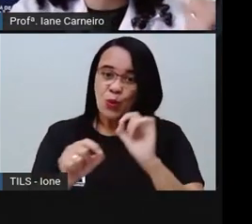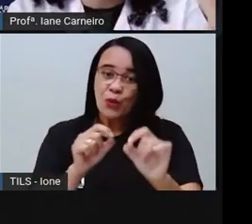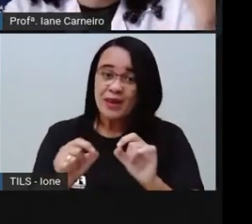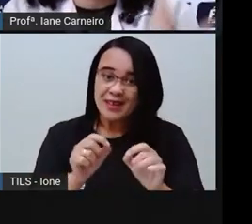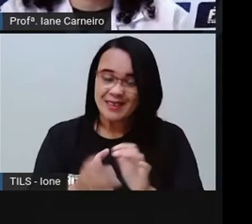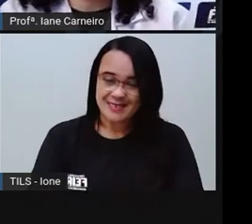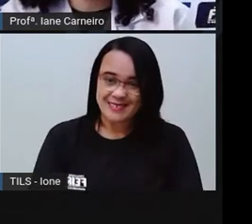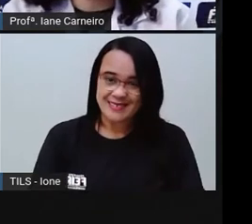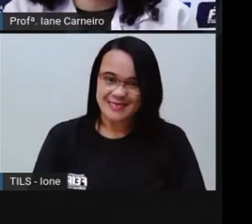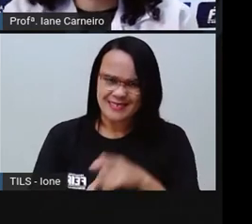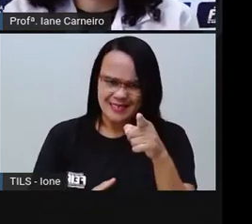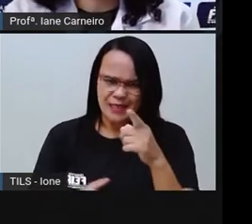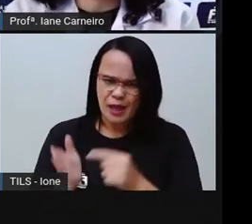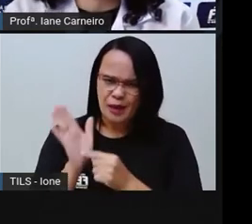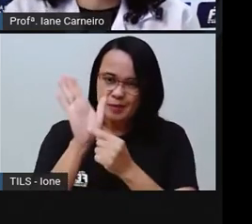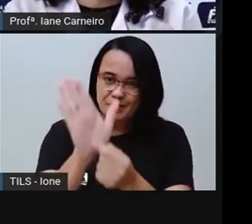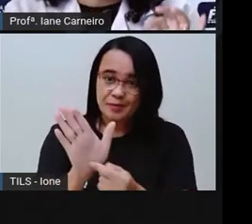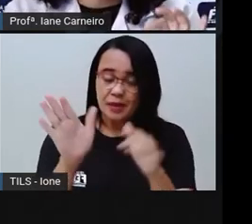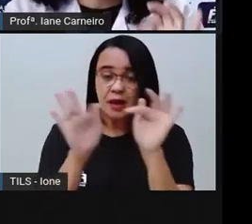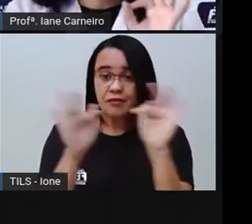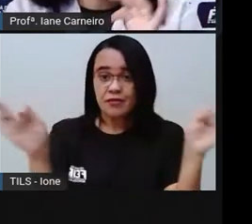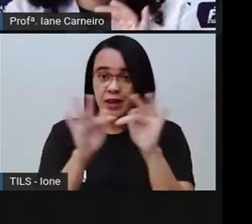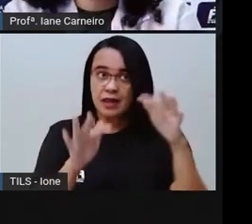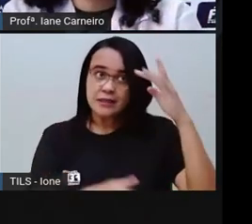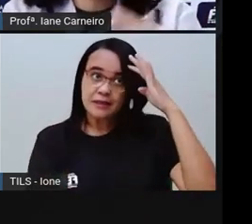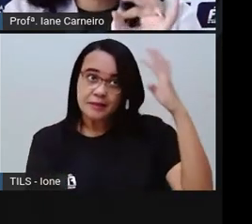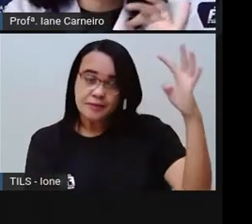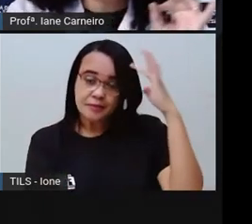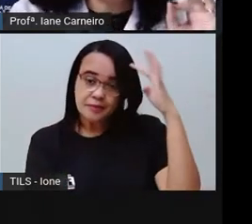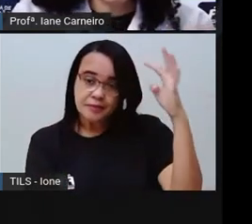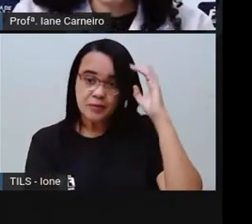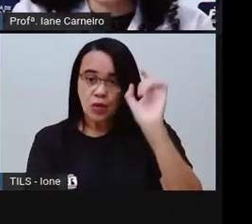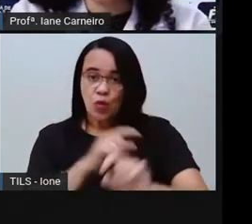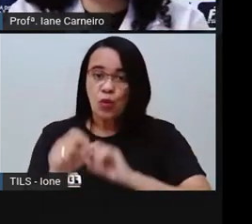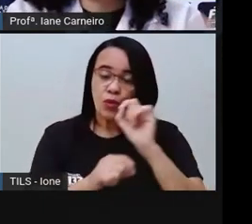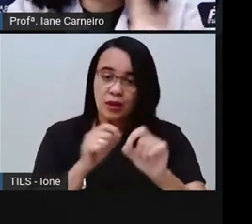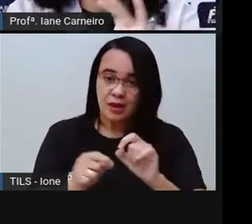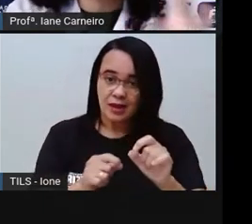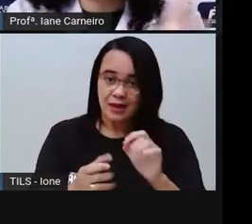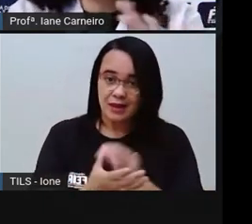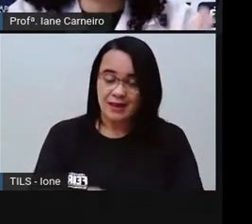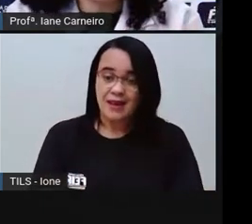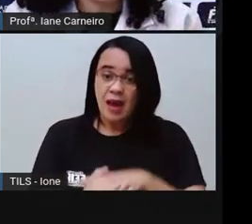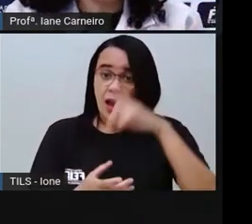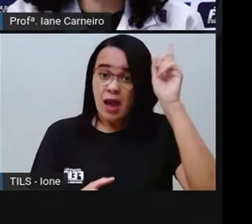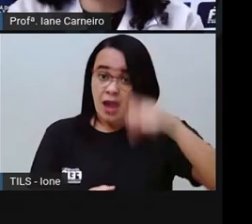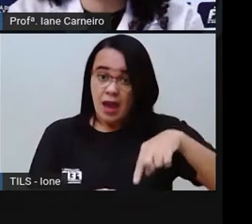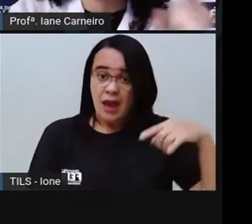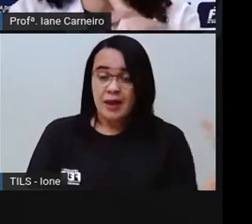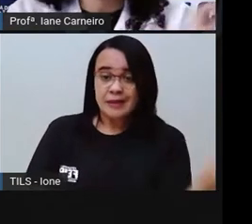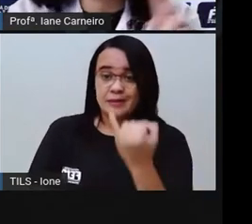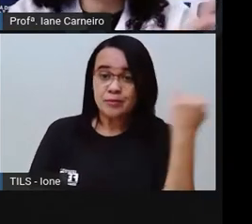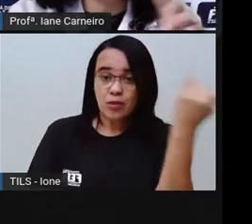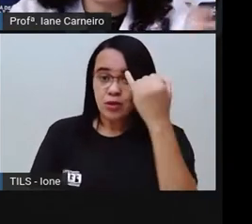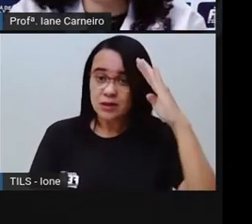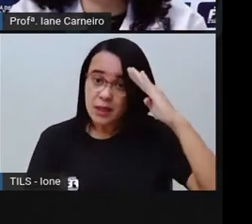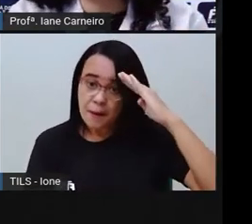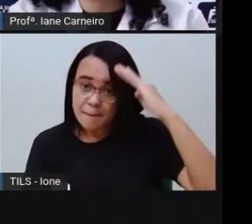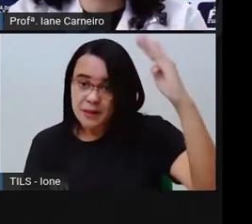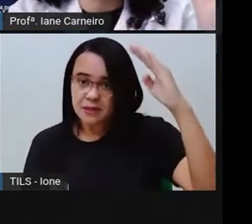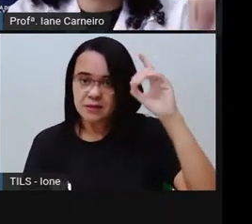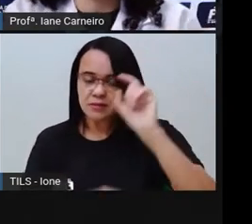essa reflexão pra gente, ó. Que é função dos adultos, ó. Não é função de criança, não é função de